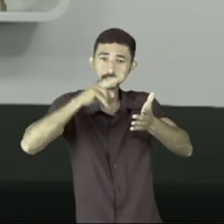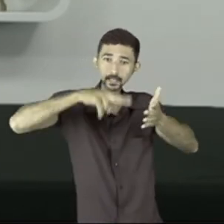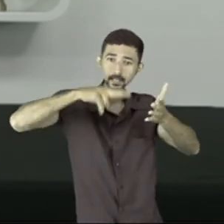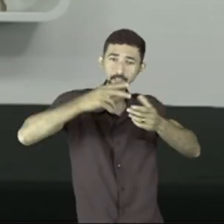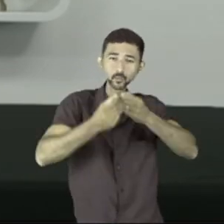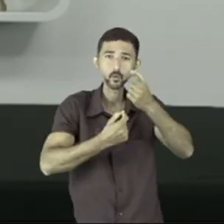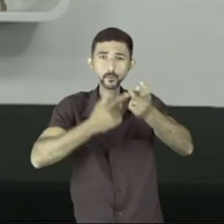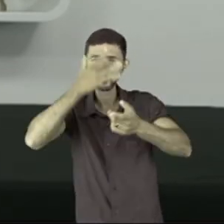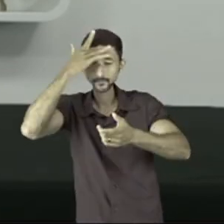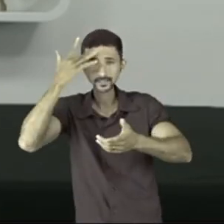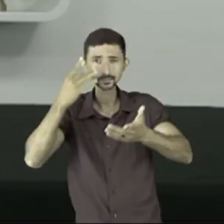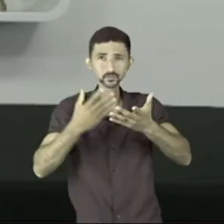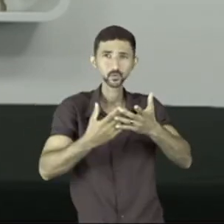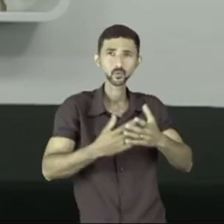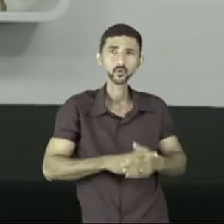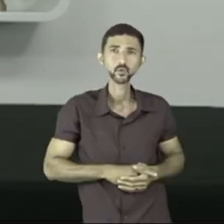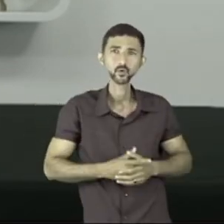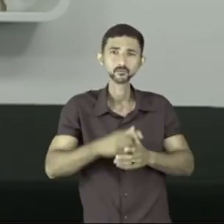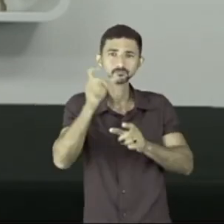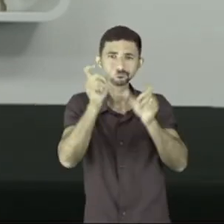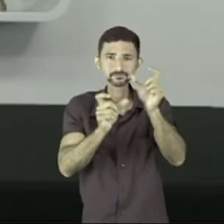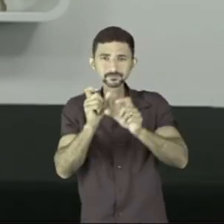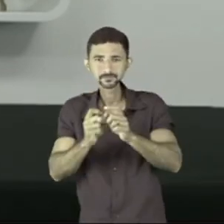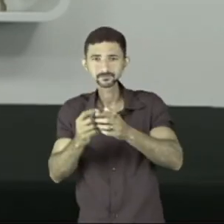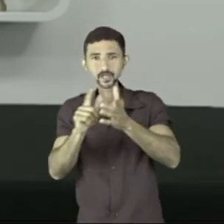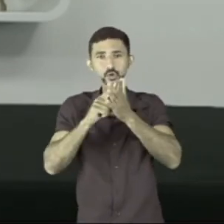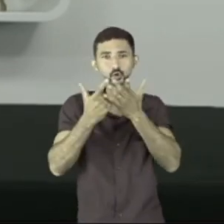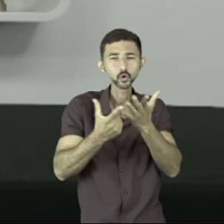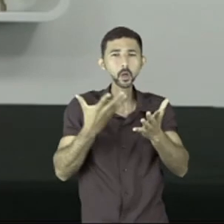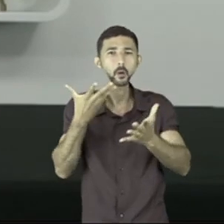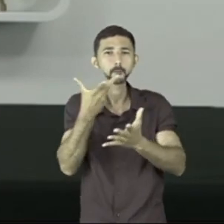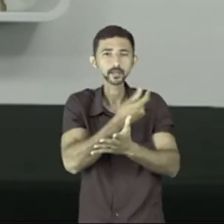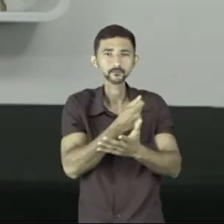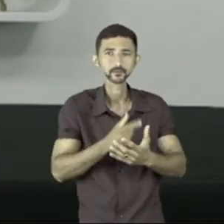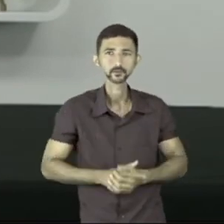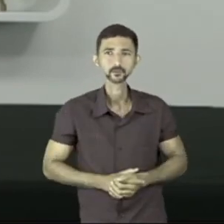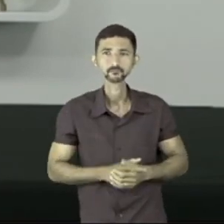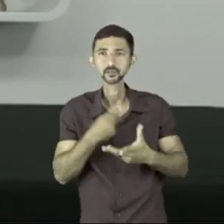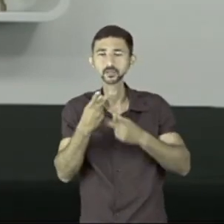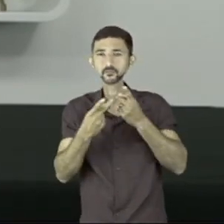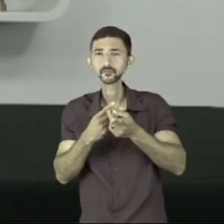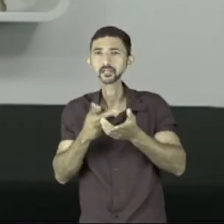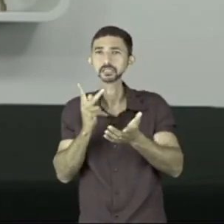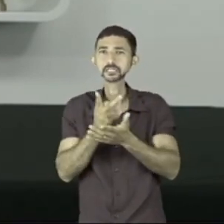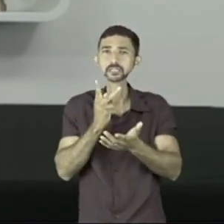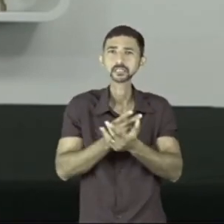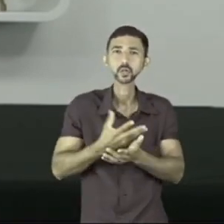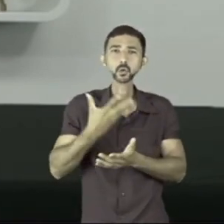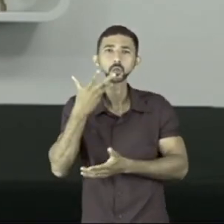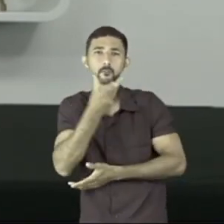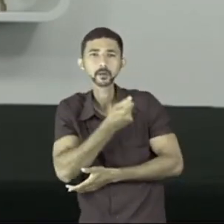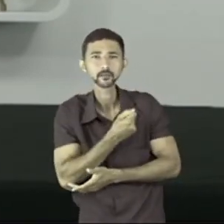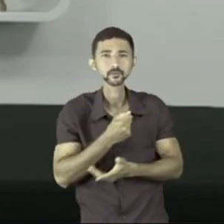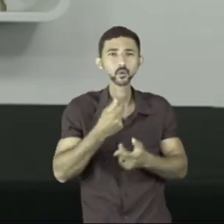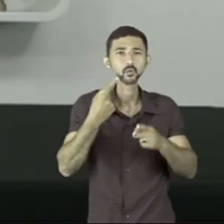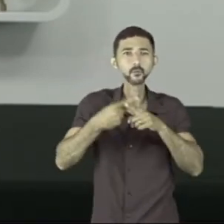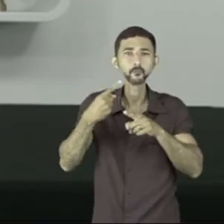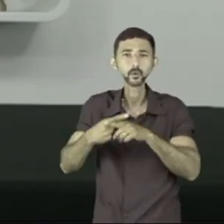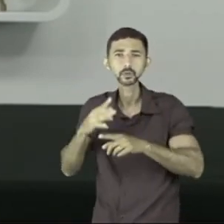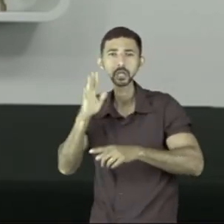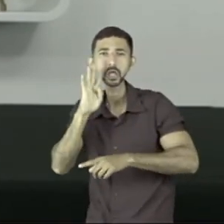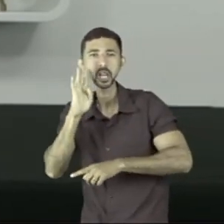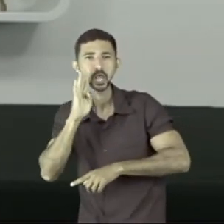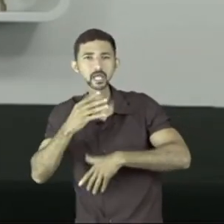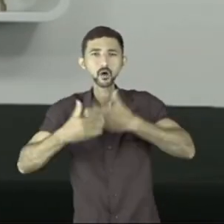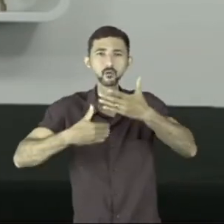em que alguém diz assim a coluna do fulano no jornal ela é maravilhosa ele não diz o tempo todo ela é maravilhosa porque ela é